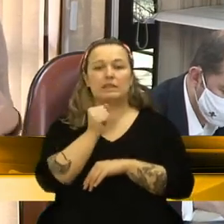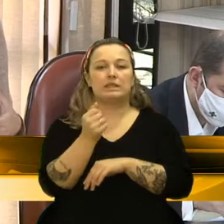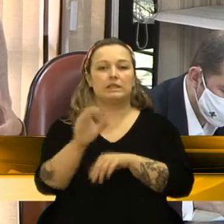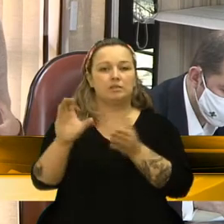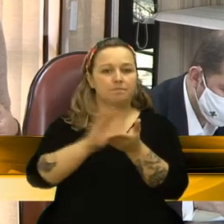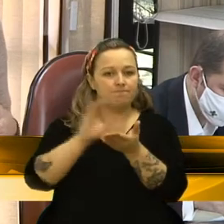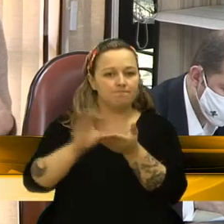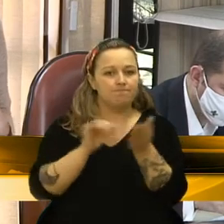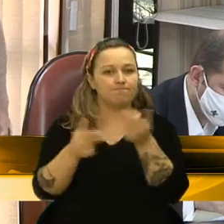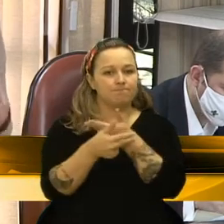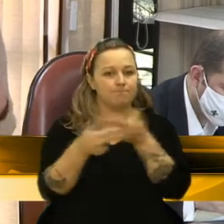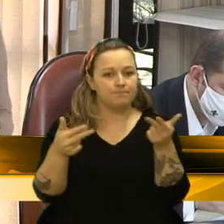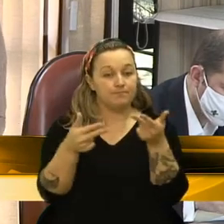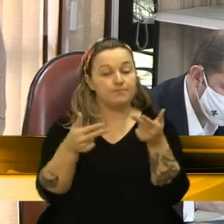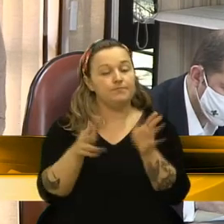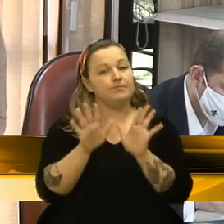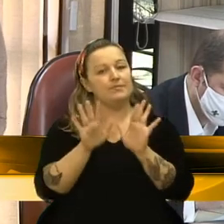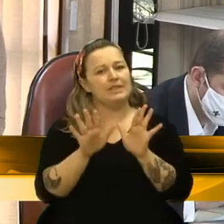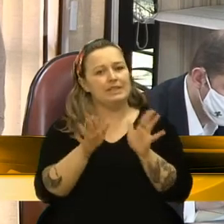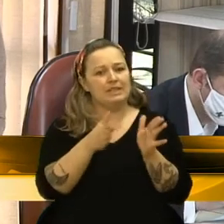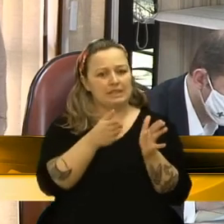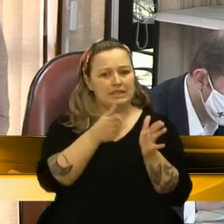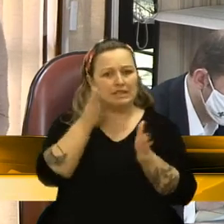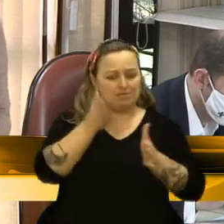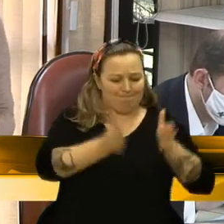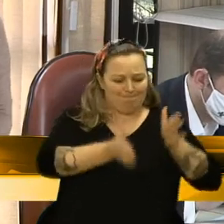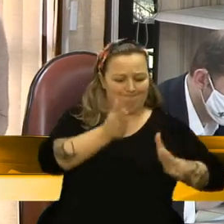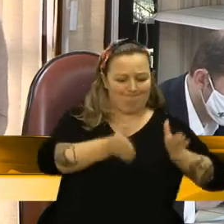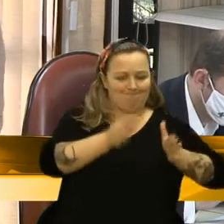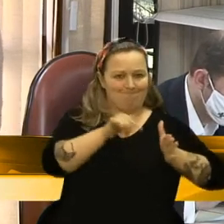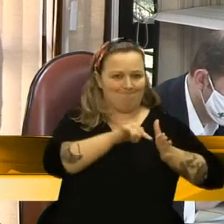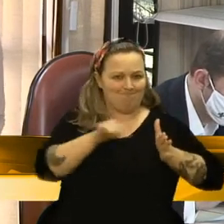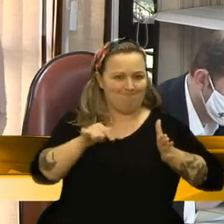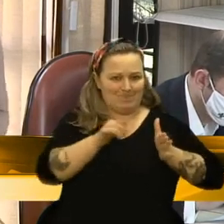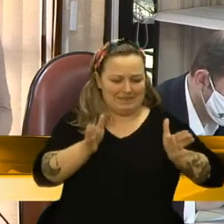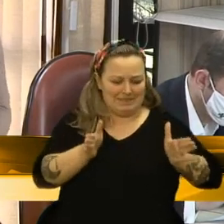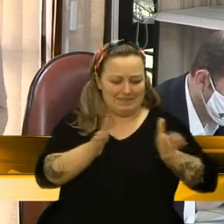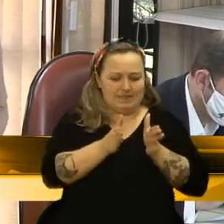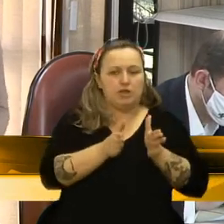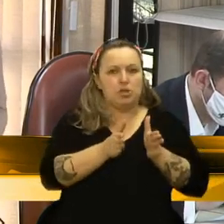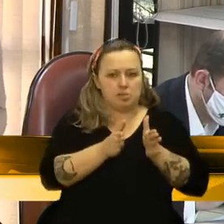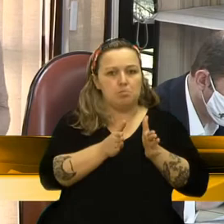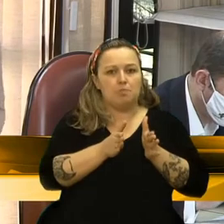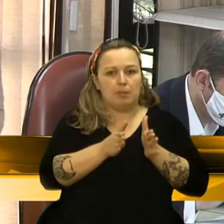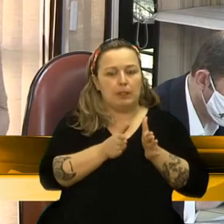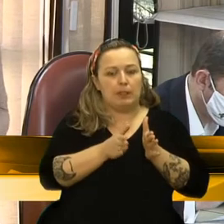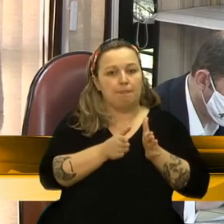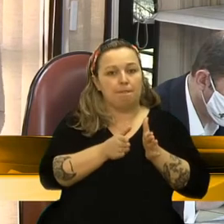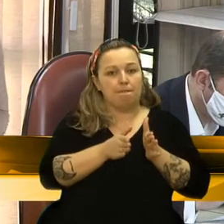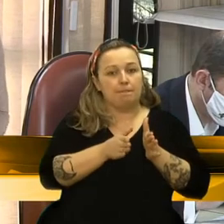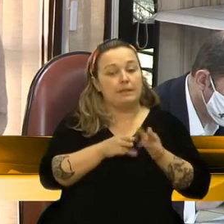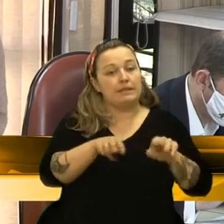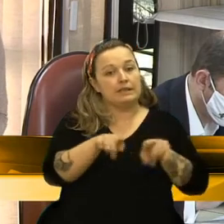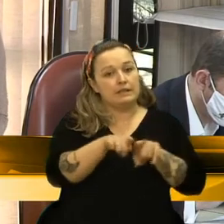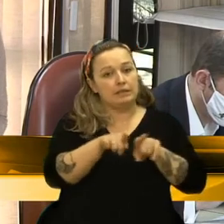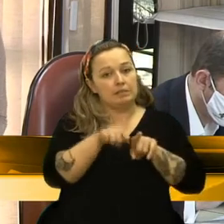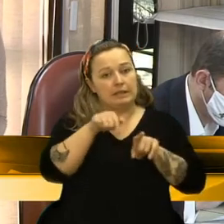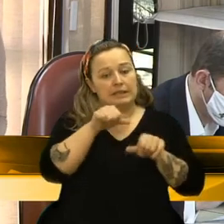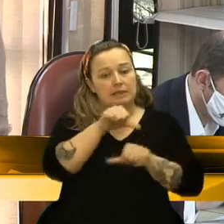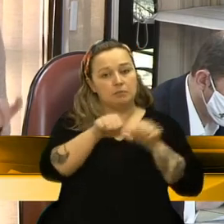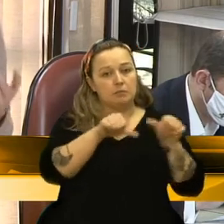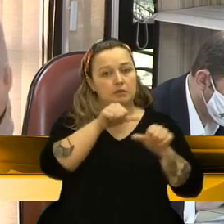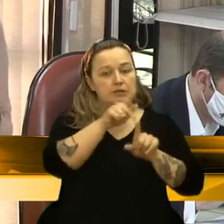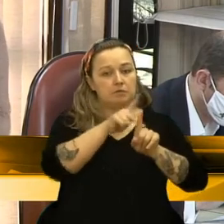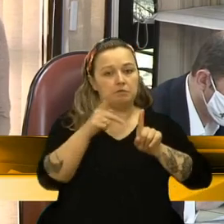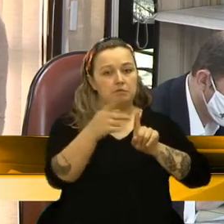gente entende que talvez esses prazos que foram estipulados e que são estipulados também nessa reforma da Previdência